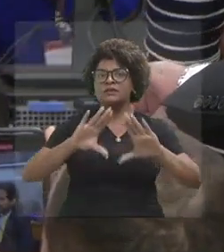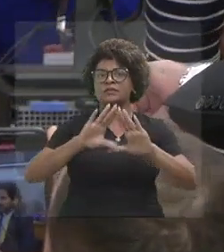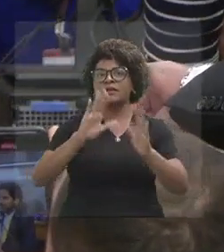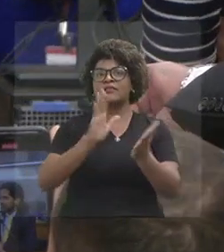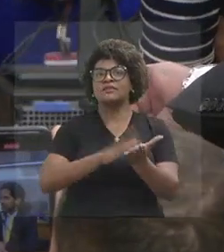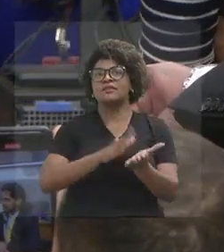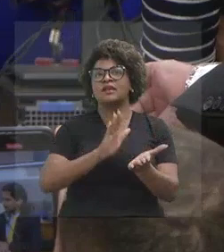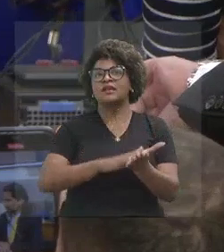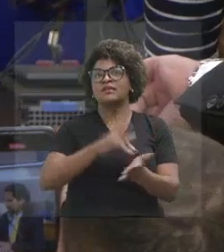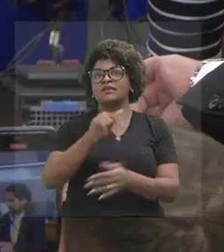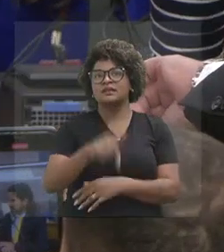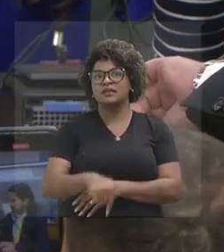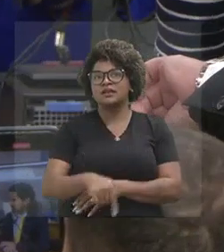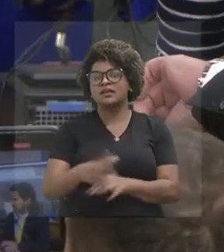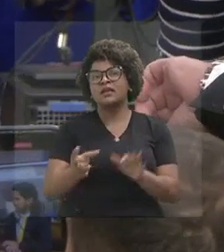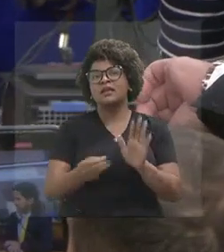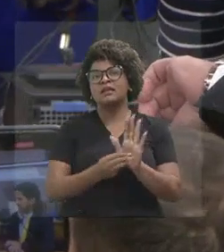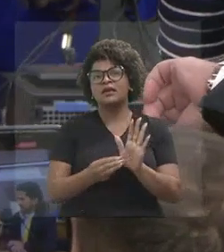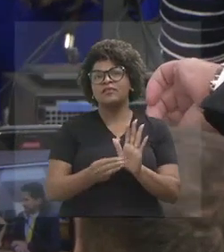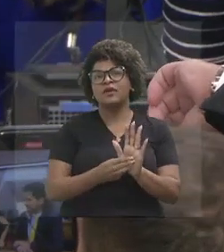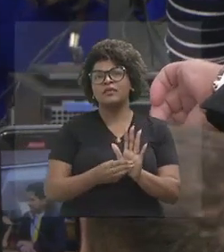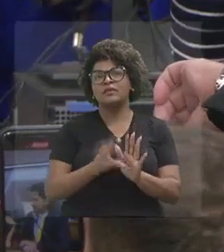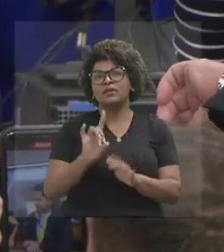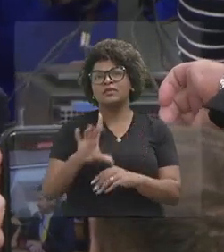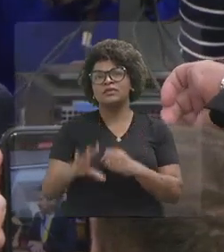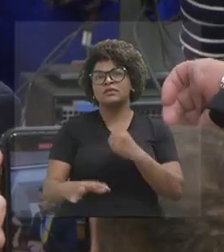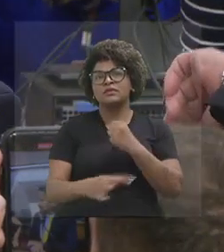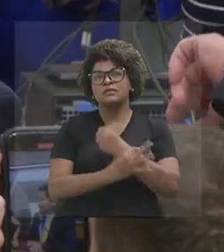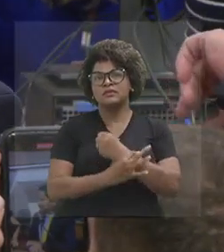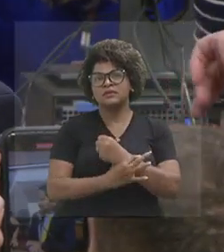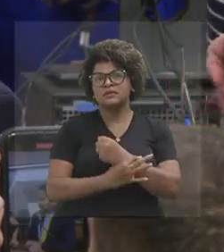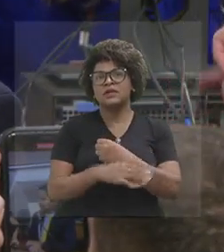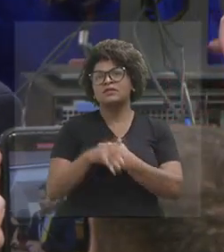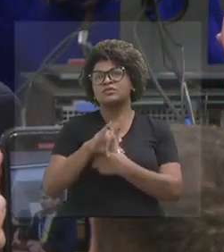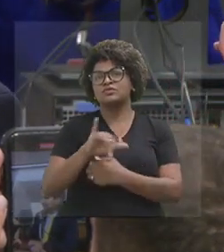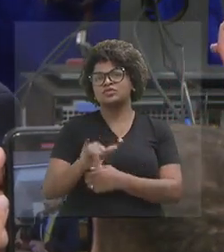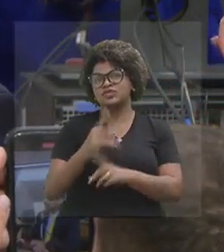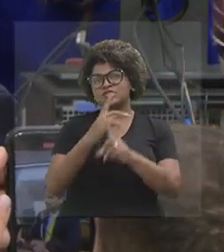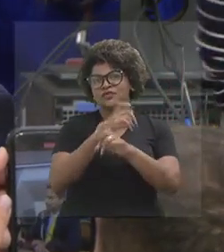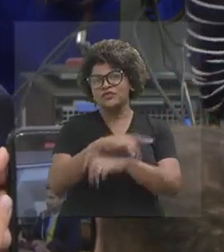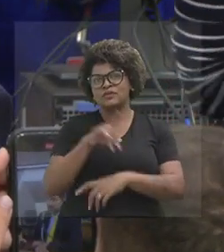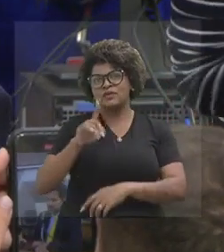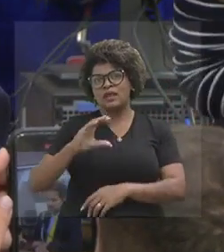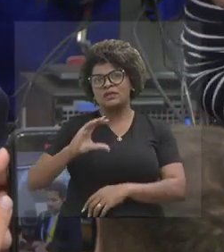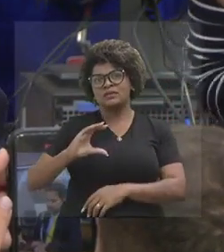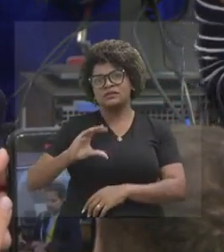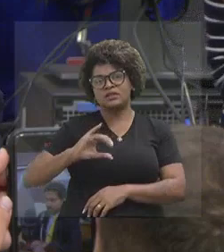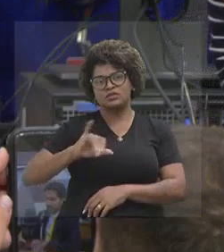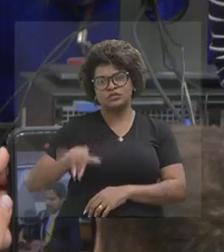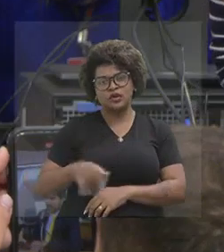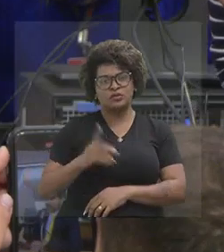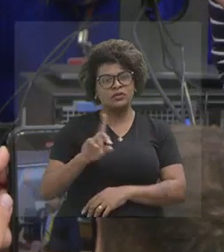acho que só o da segurança estava num dia muito tenso lá na CCJ, não deu para participar.